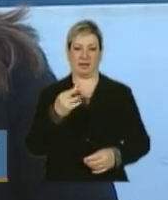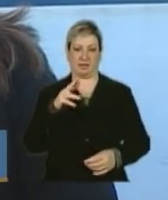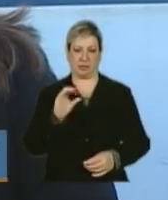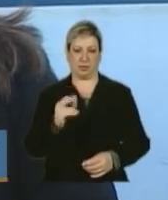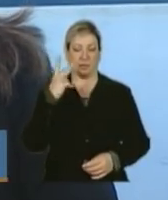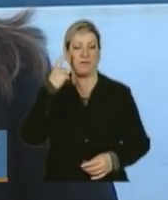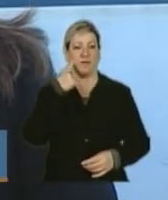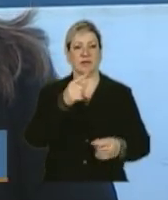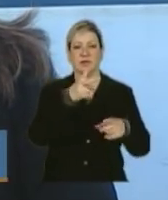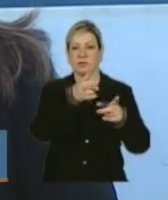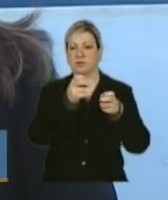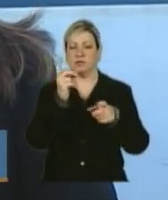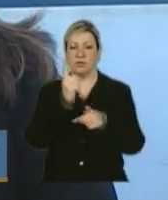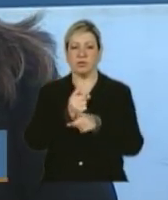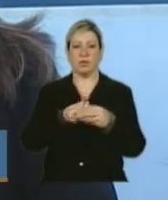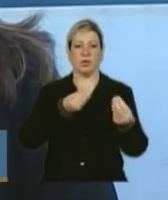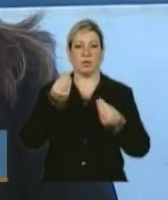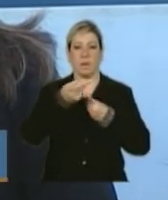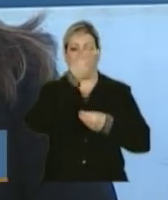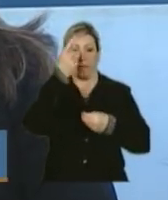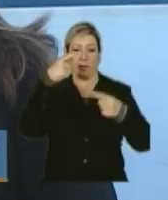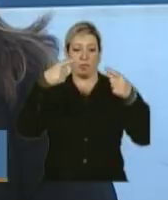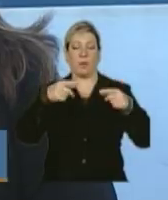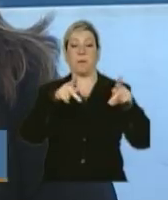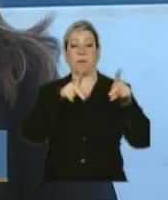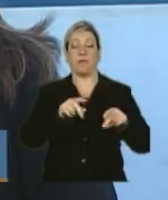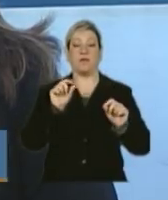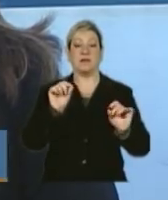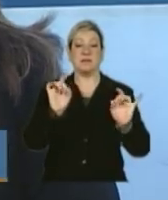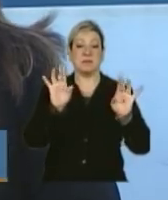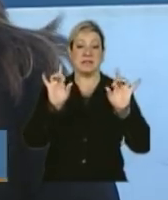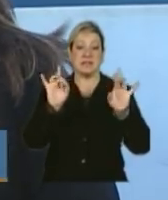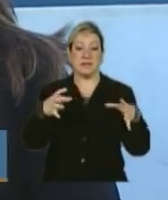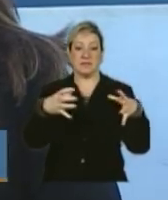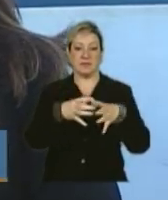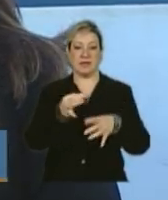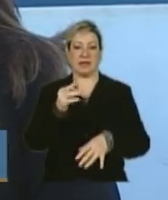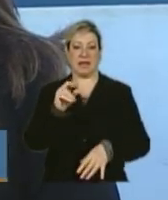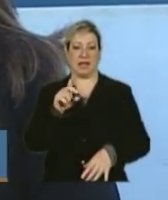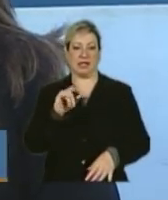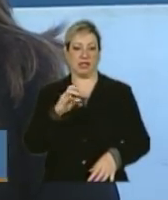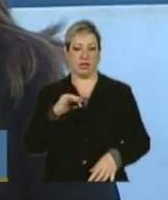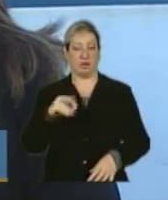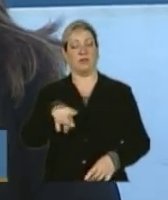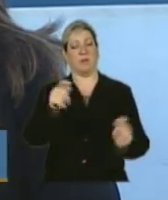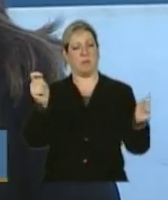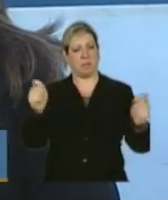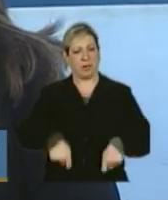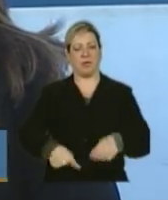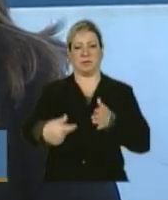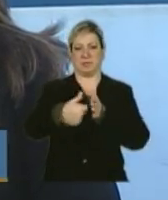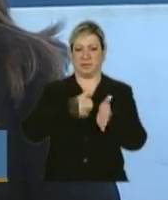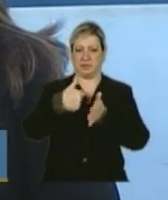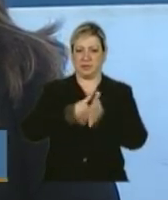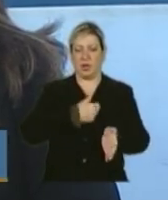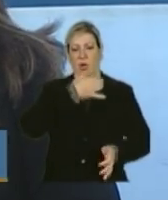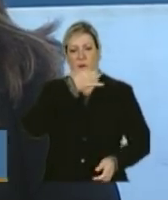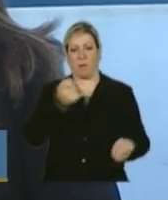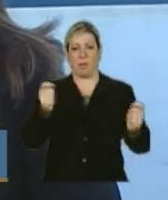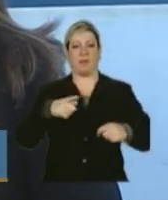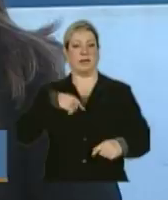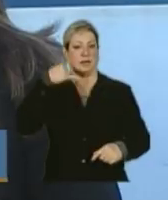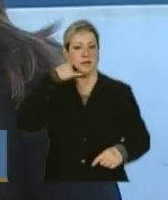populacionais, tradicionais e específicos no cadastro único. Você pode participar enviando as suas perguntas ou sugestões pelos